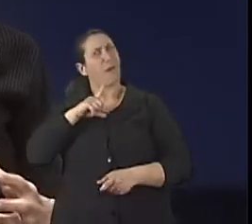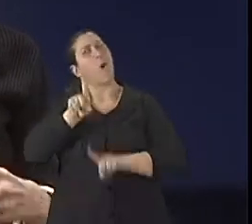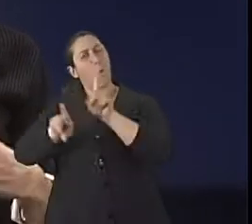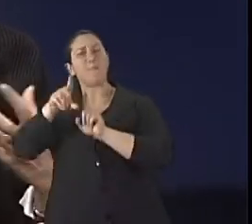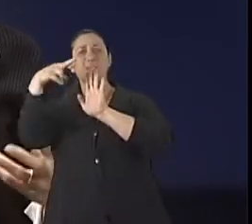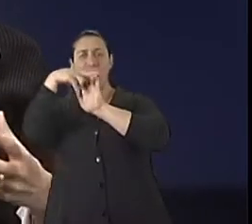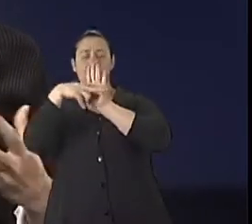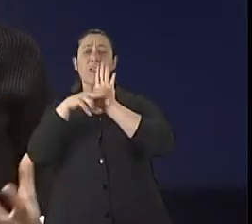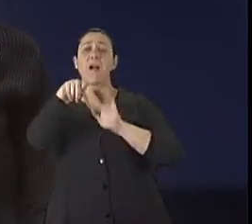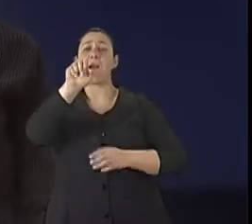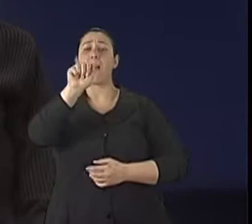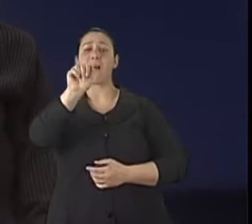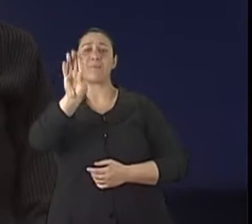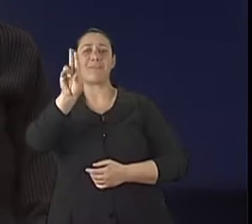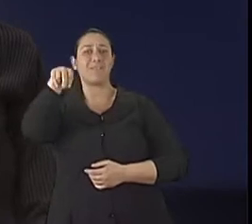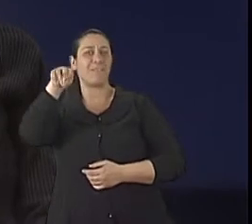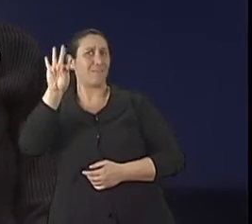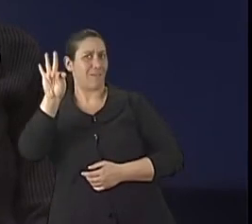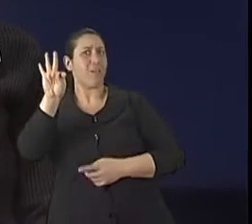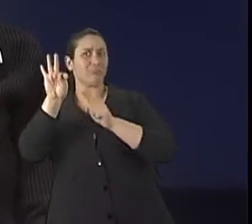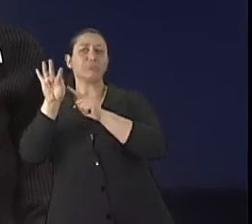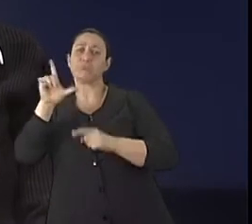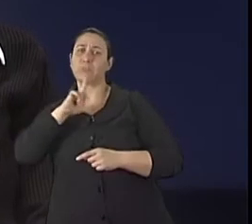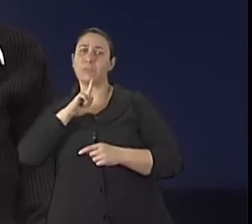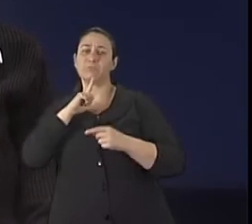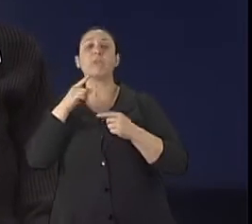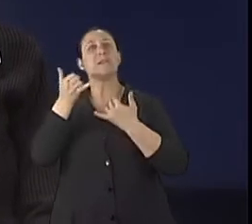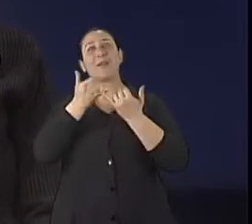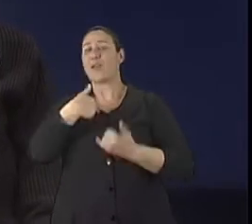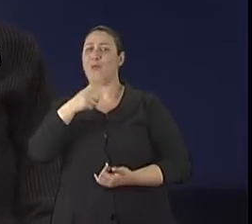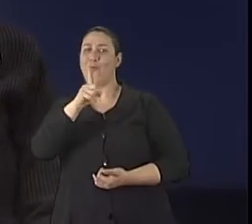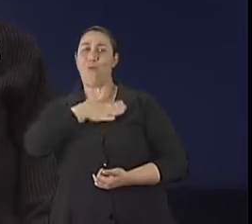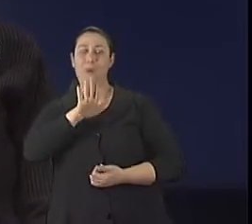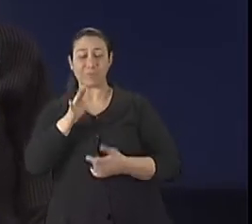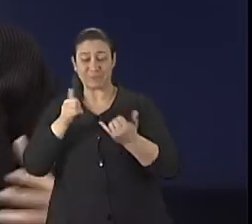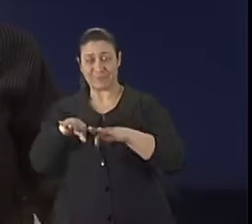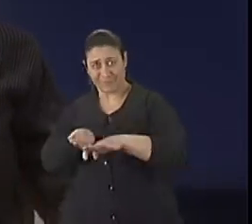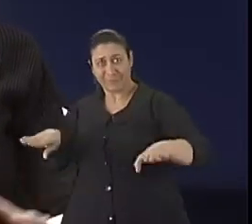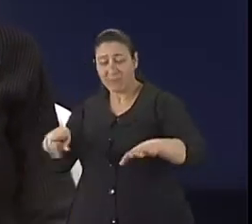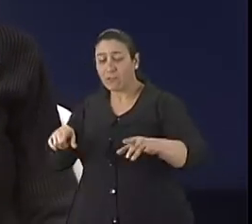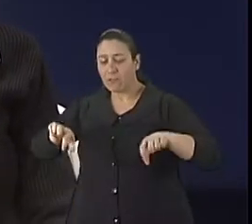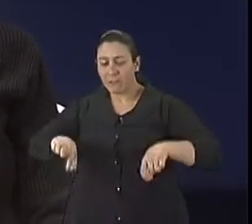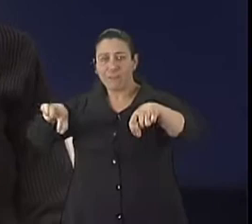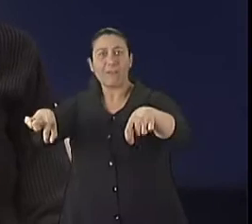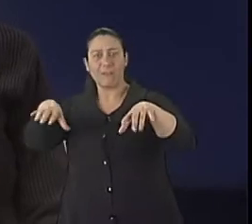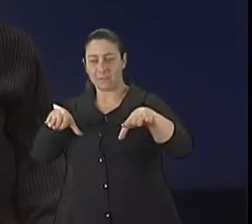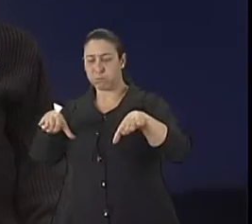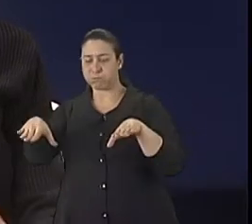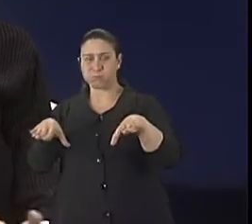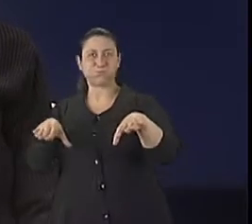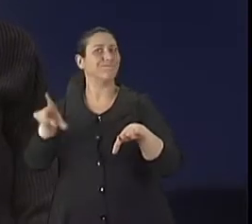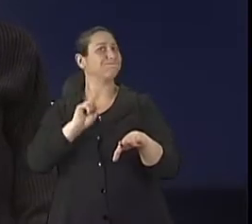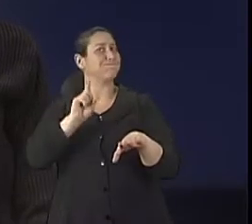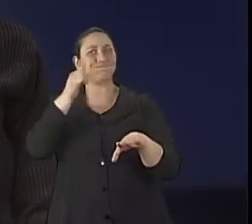normas, assim, algumas coisas que vai muito do bom senso. Eu não gosto de usar móveis com rodízios, móveis leves. Porque nesse trajeto também, uma mesa de cabeceira, uma